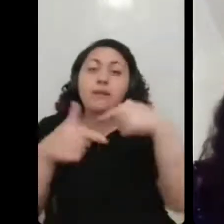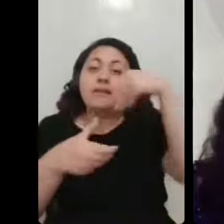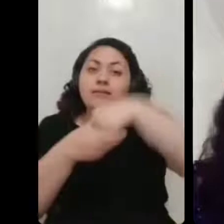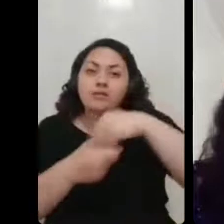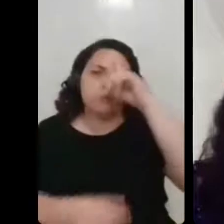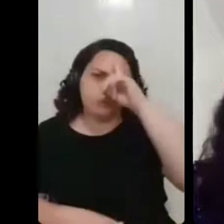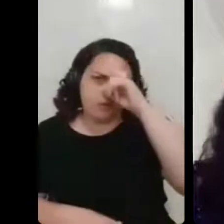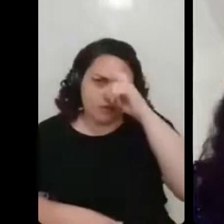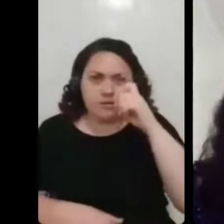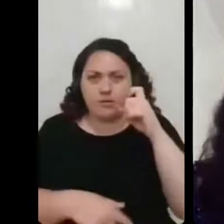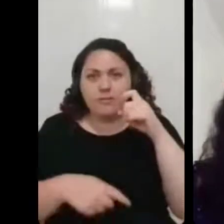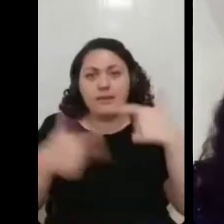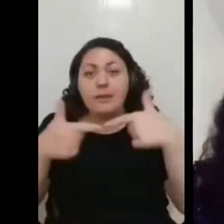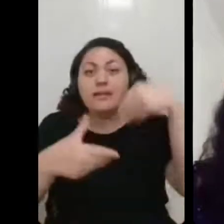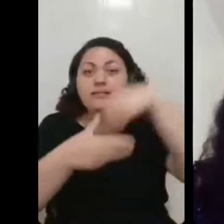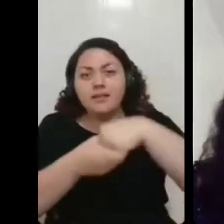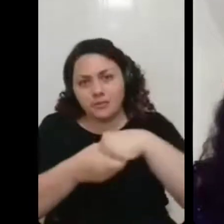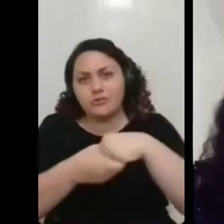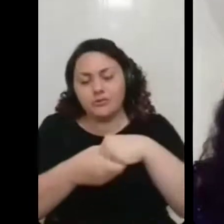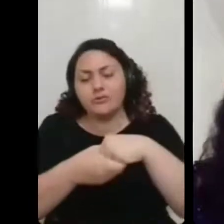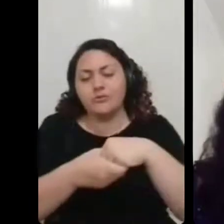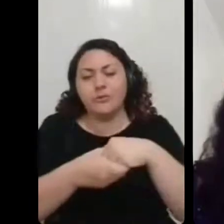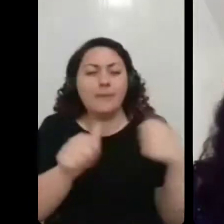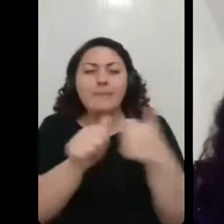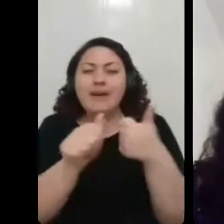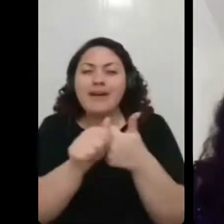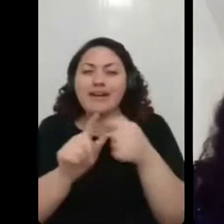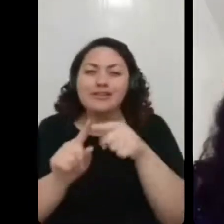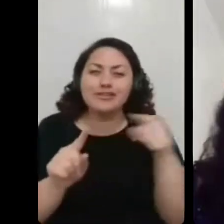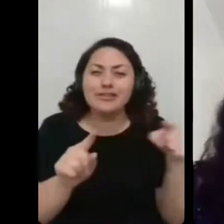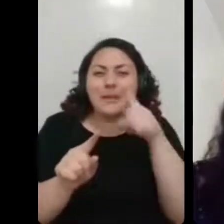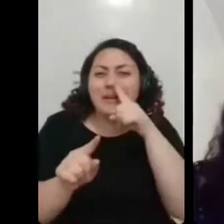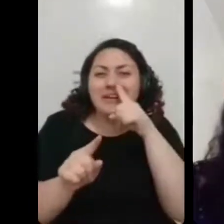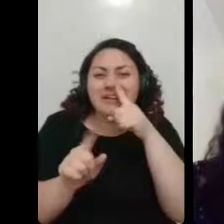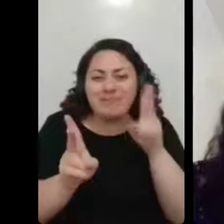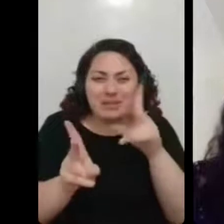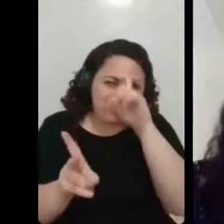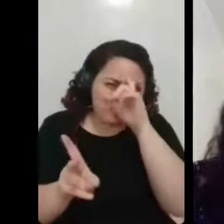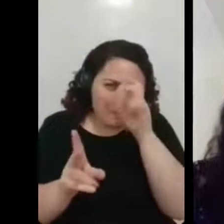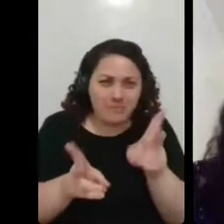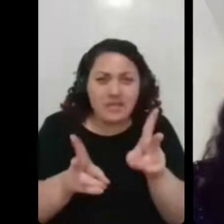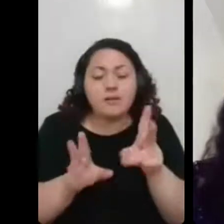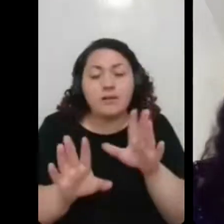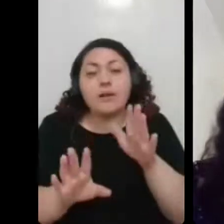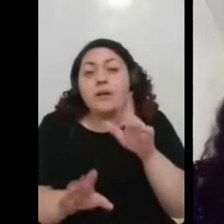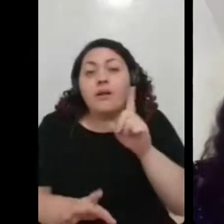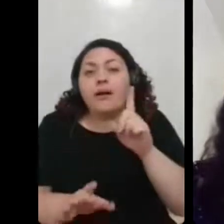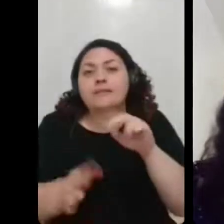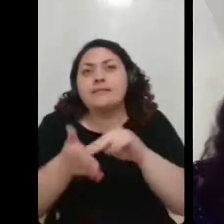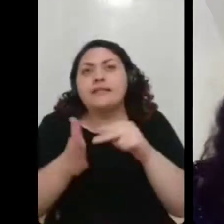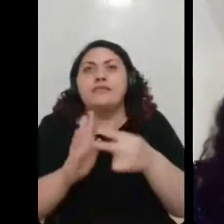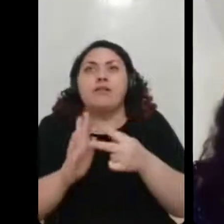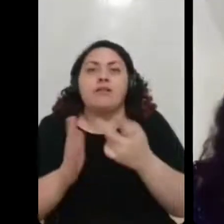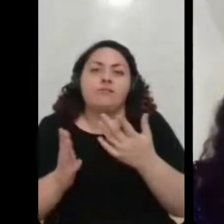hospital, então, não foi tão ruim quanto, sei que é a experiência de outras pessoas, sabe? De não